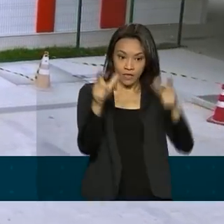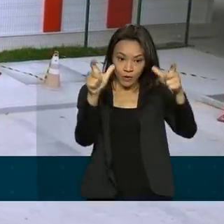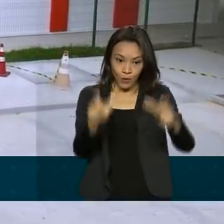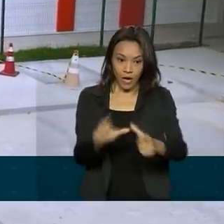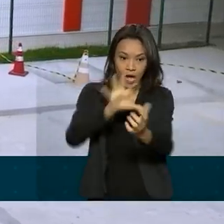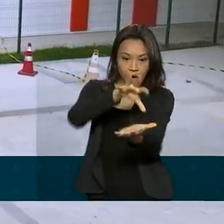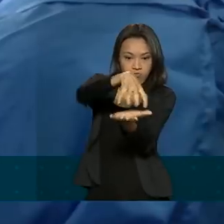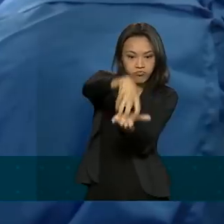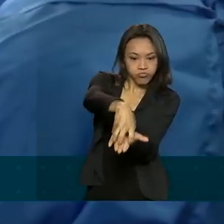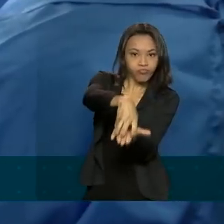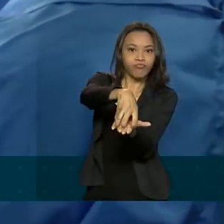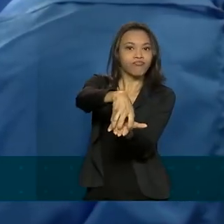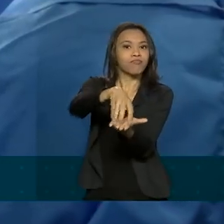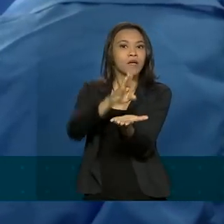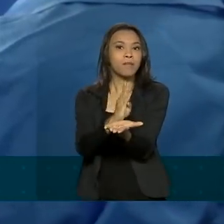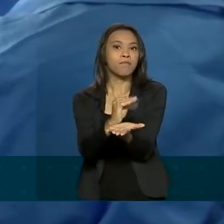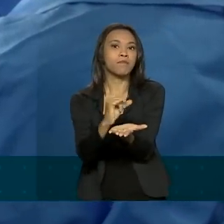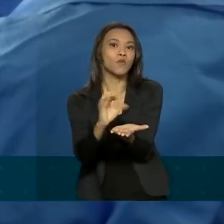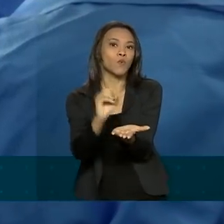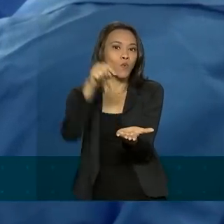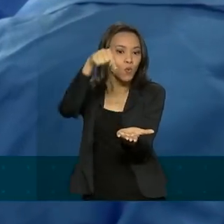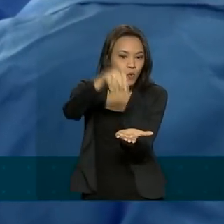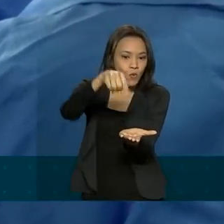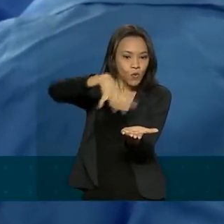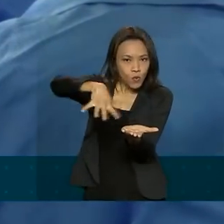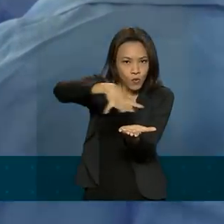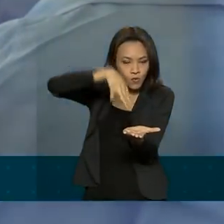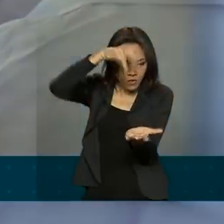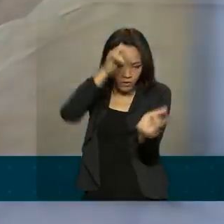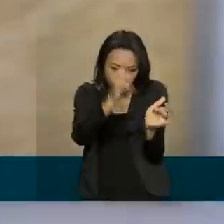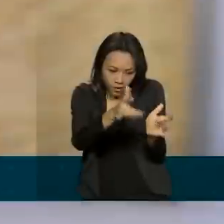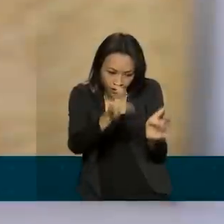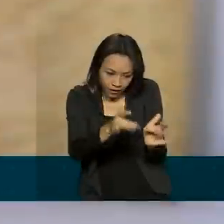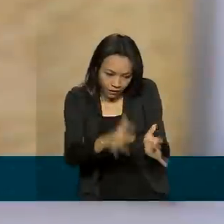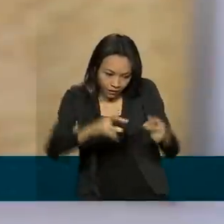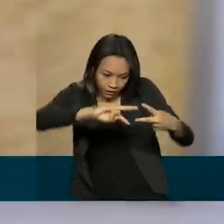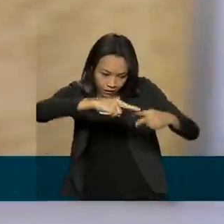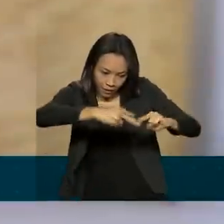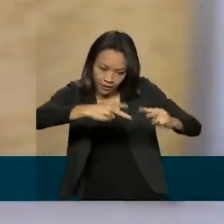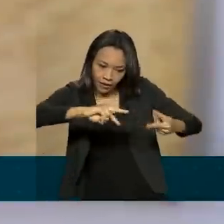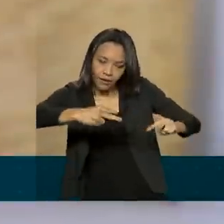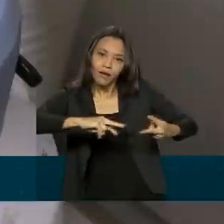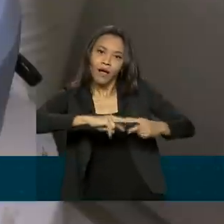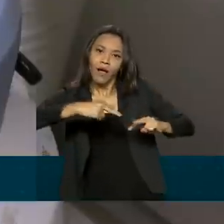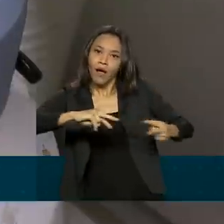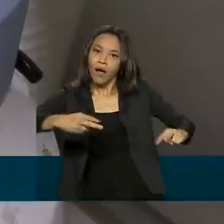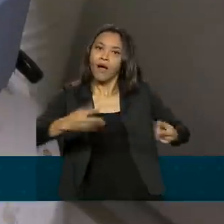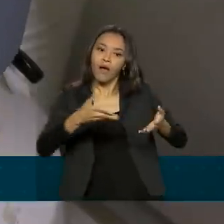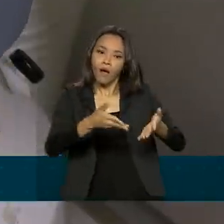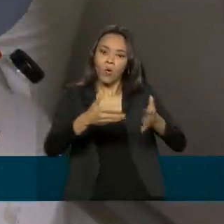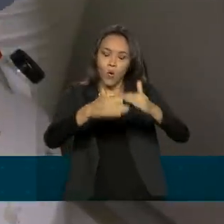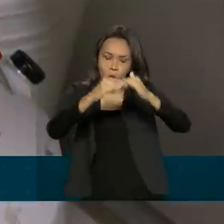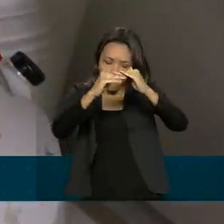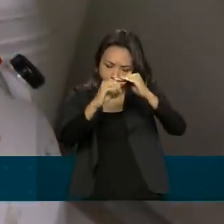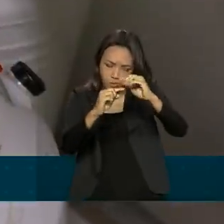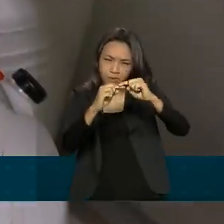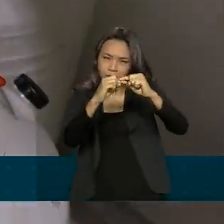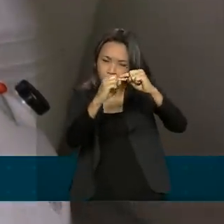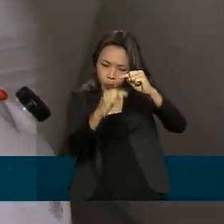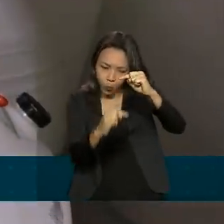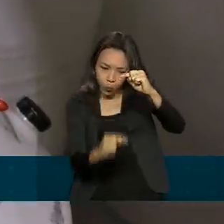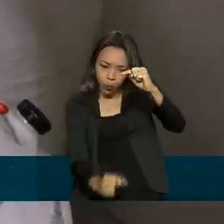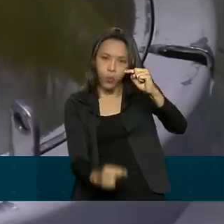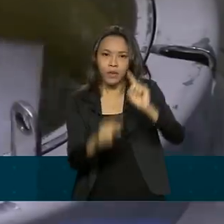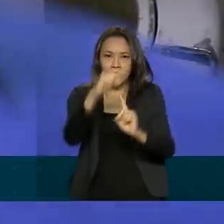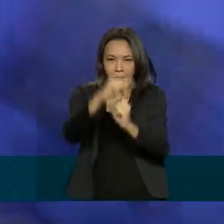armazenar cerca de 1 milhão e 500 mil amostras. Material genético guardado em baixíssima temperatura e que será